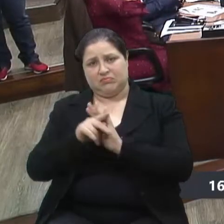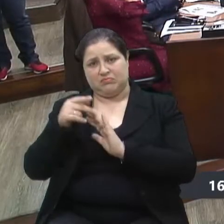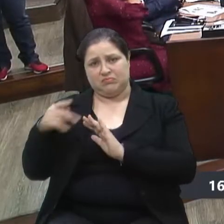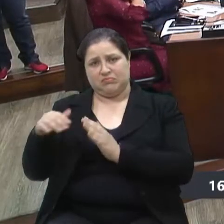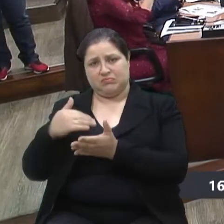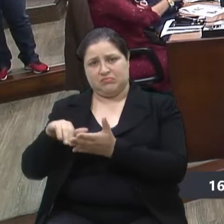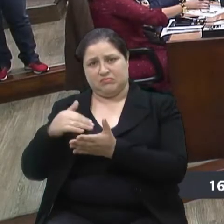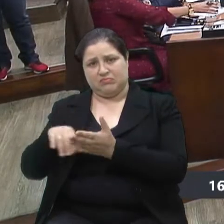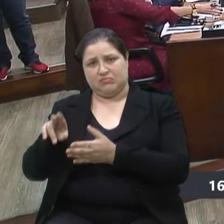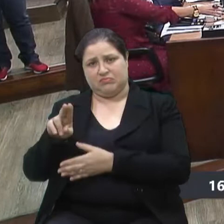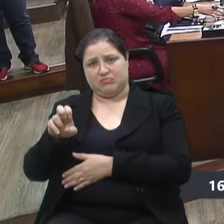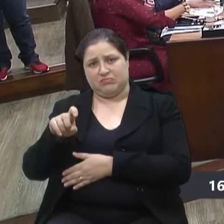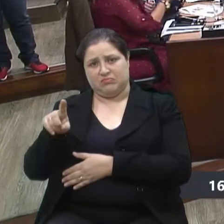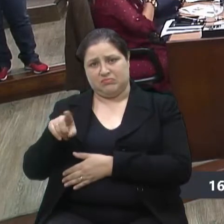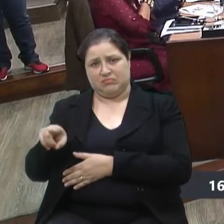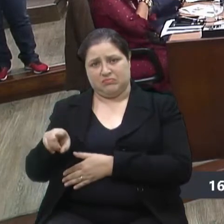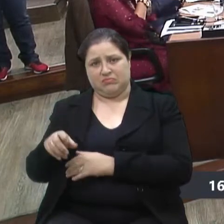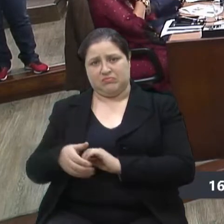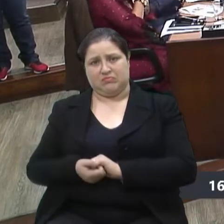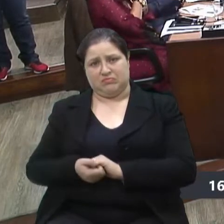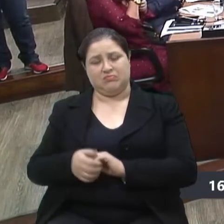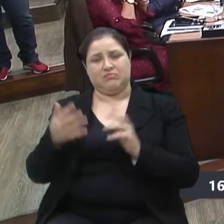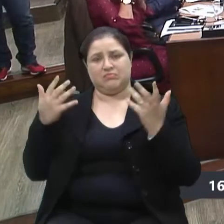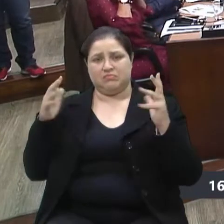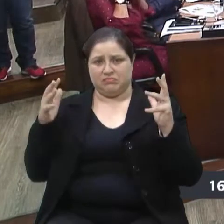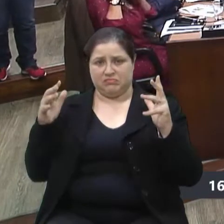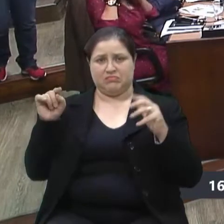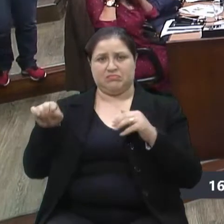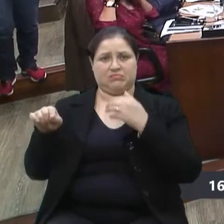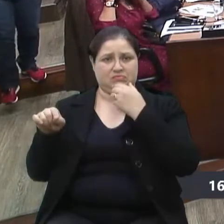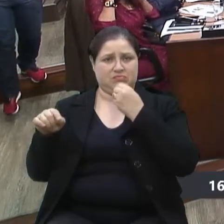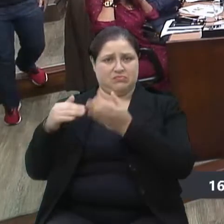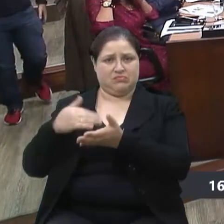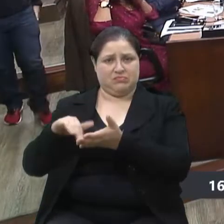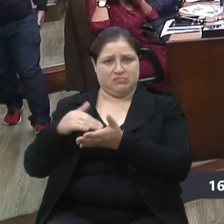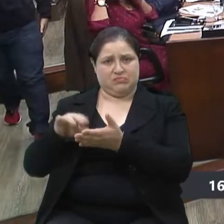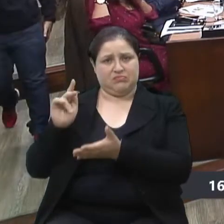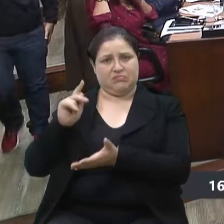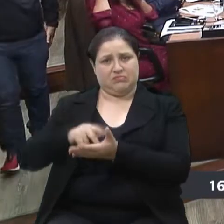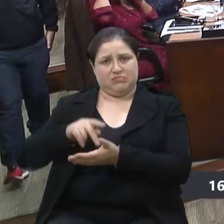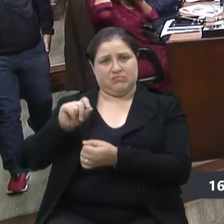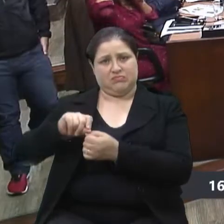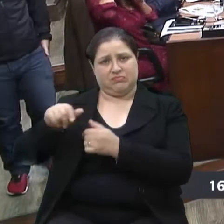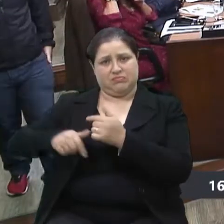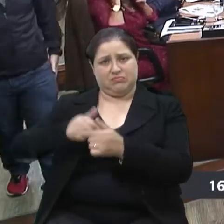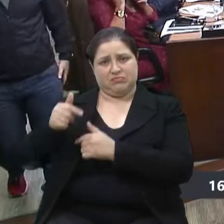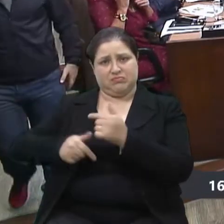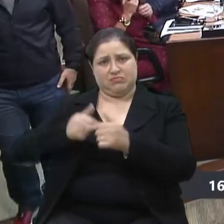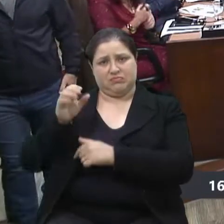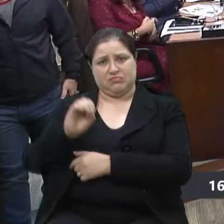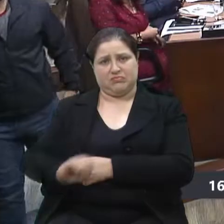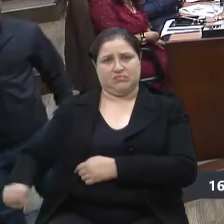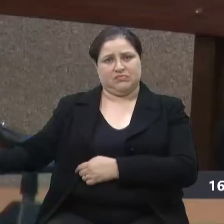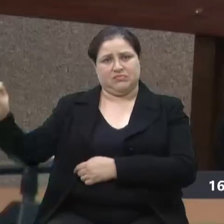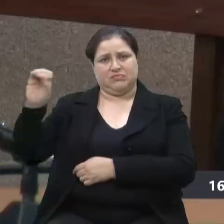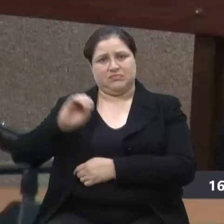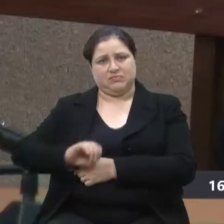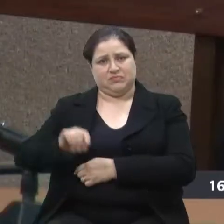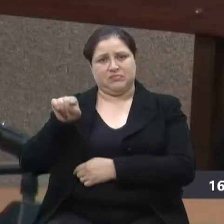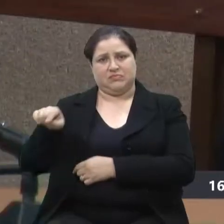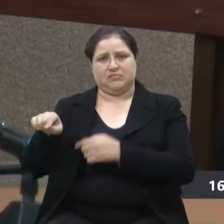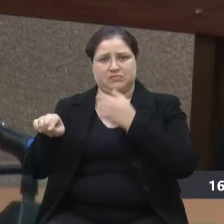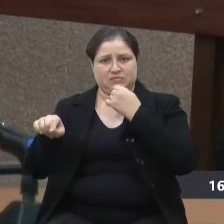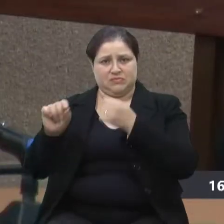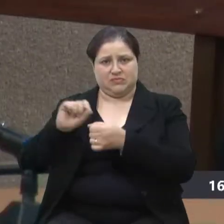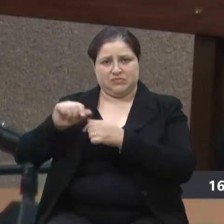A gente tem que render... parte, vereador. Parabéns a esse secretário, que realmente vem fazendo um trabalho extraordinário. O que ele vem